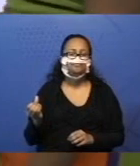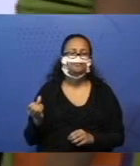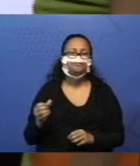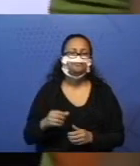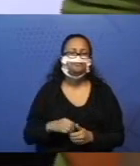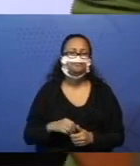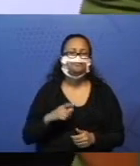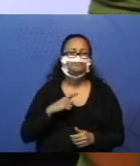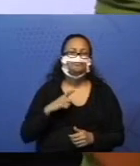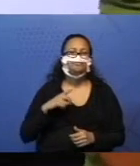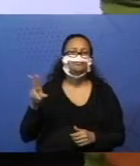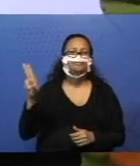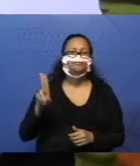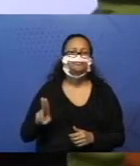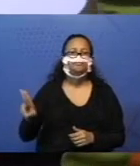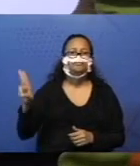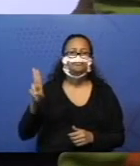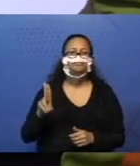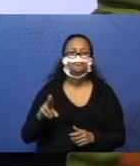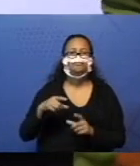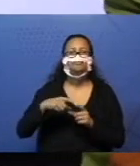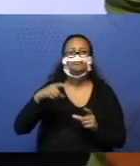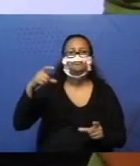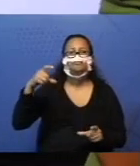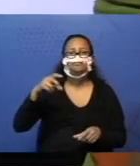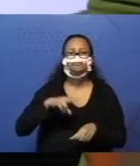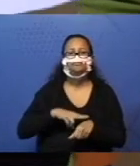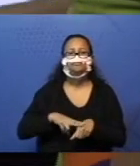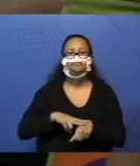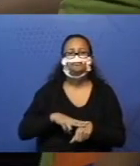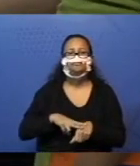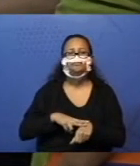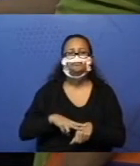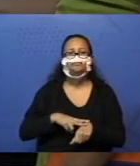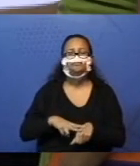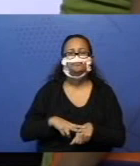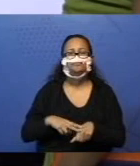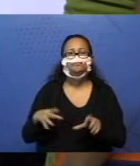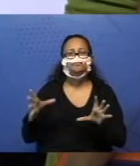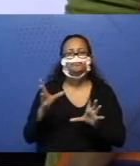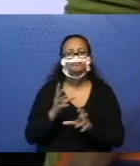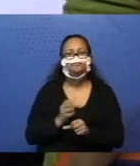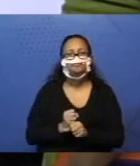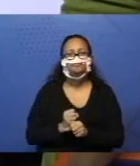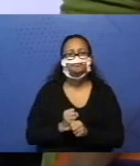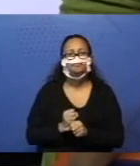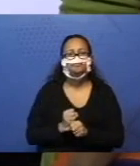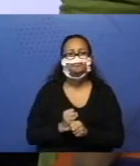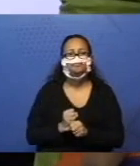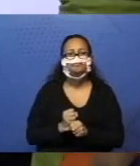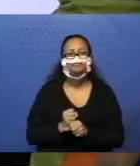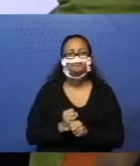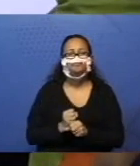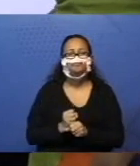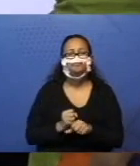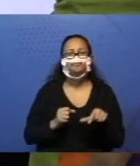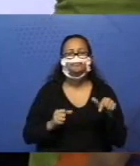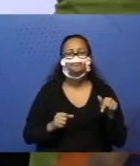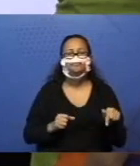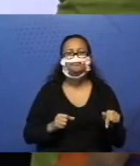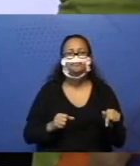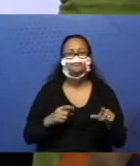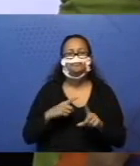tenho que usar a barrinha verde e a minha adição ficará 7